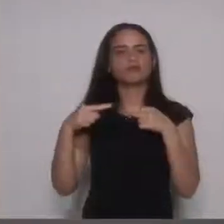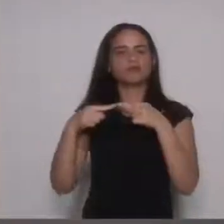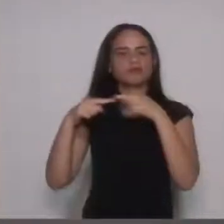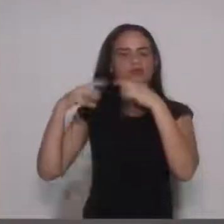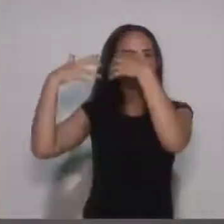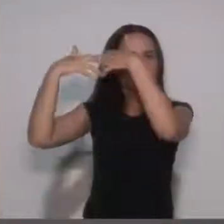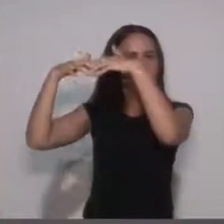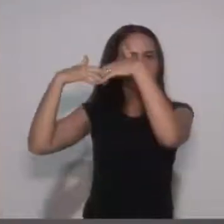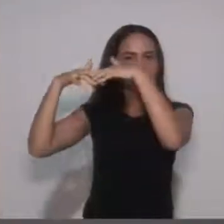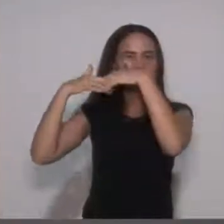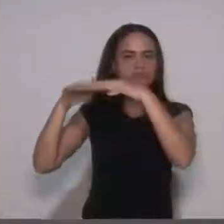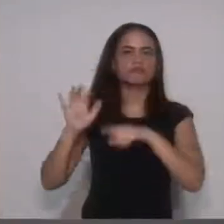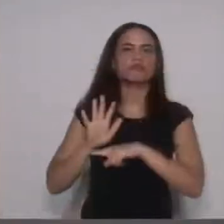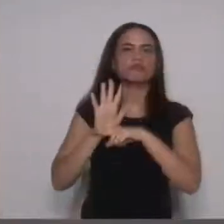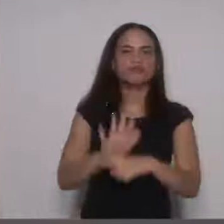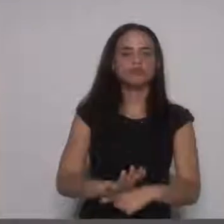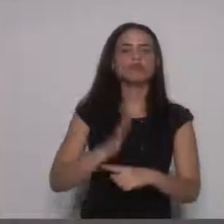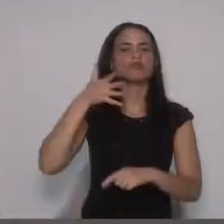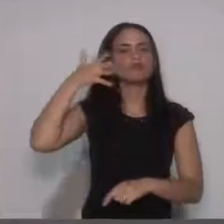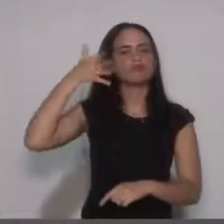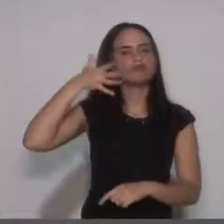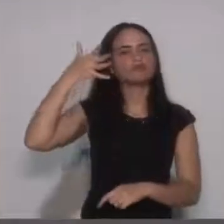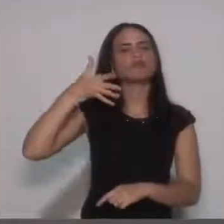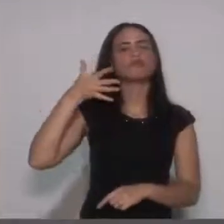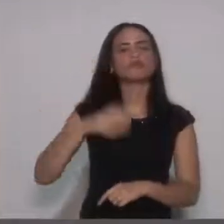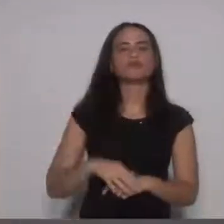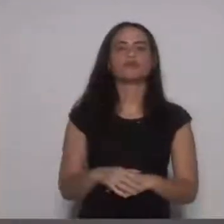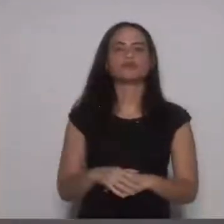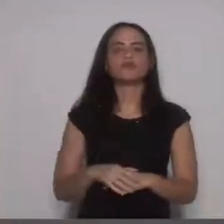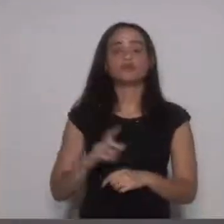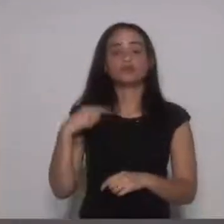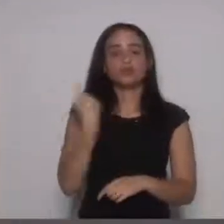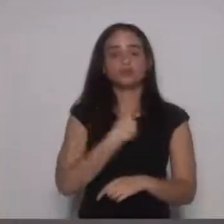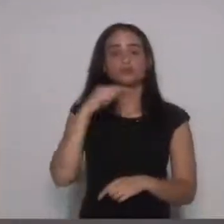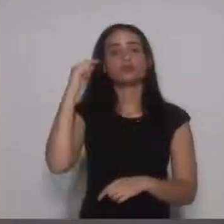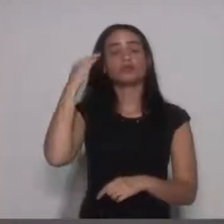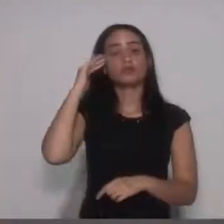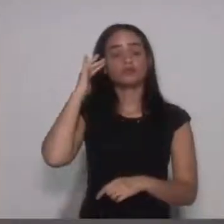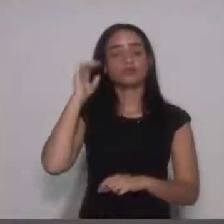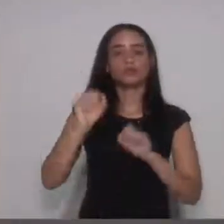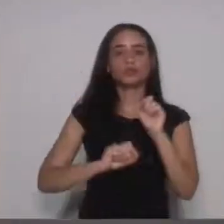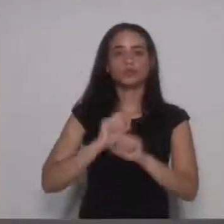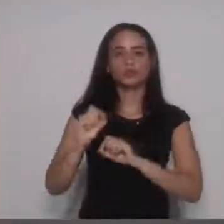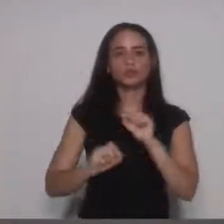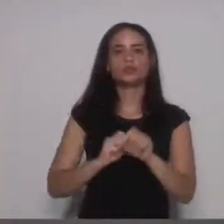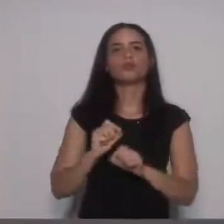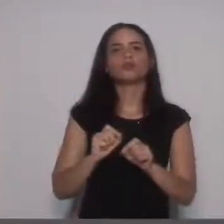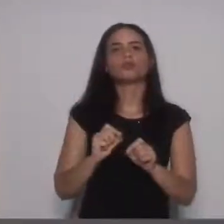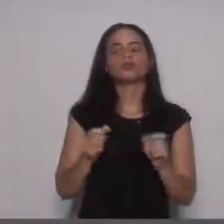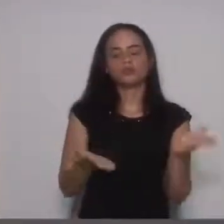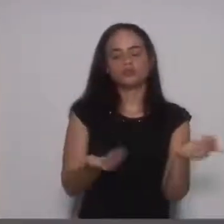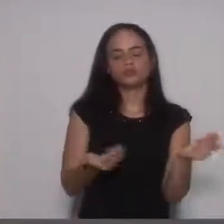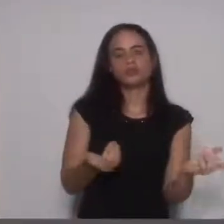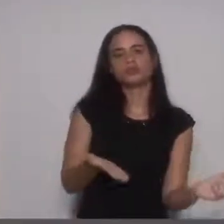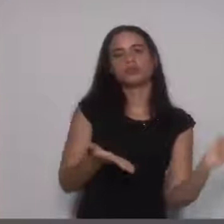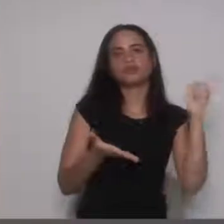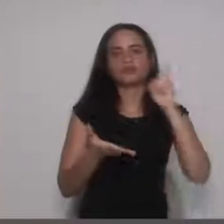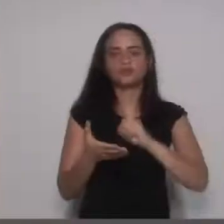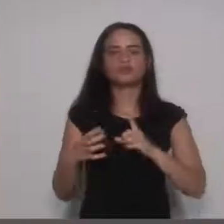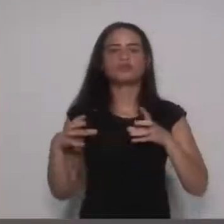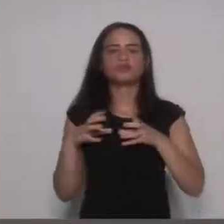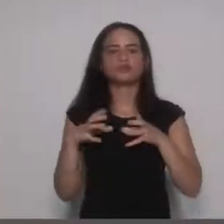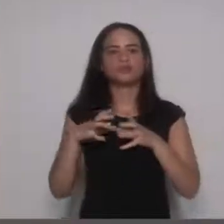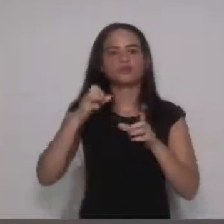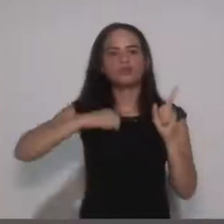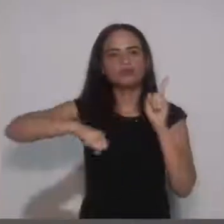enriquecer o debate. Entendemos que ampliar a oferta de informação, de integração e de atualização é fundamental para permitir que a sociedade